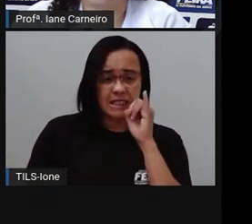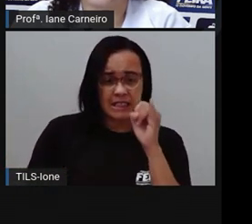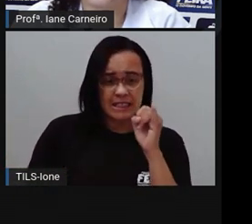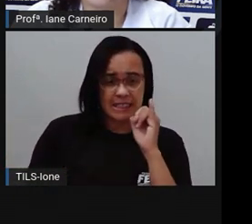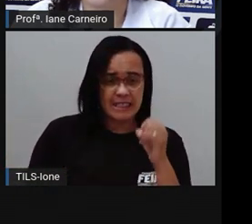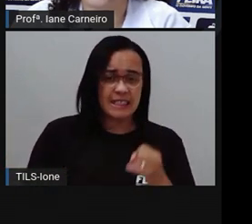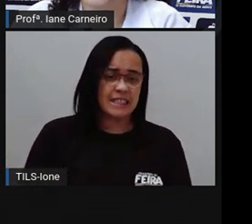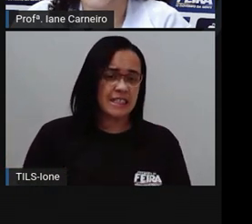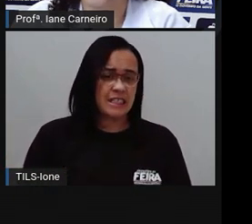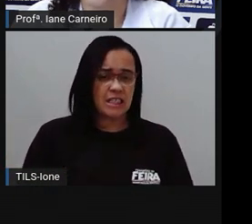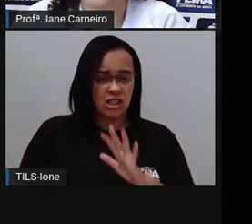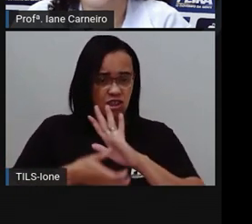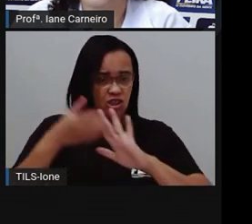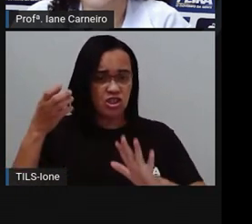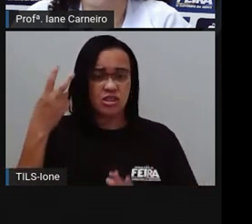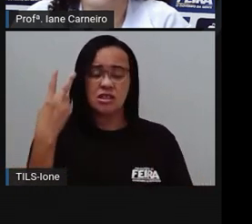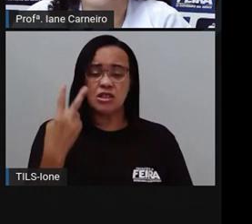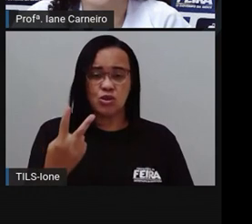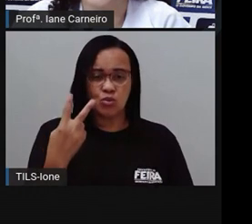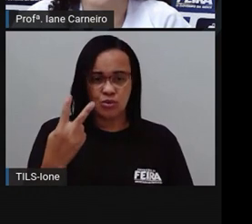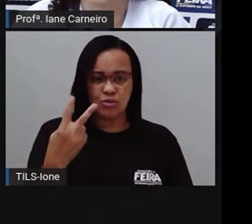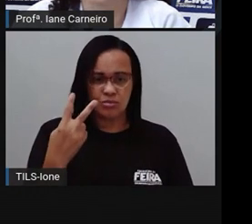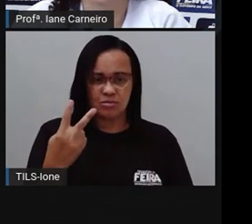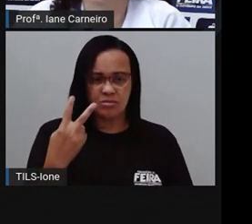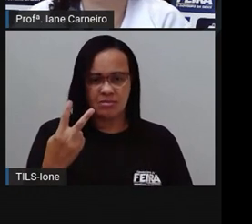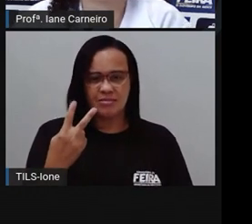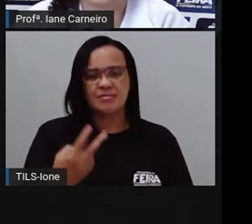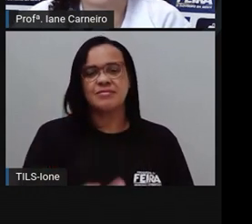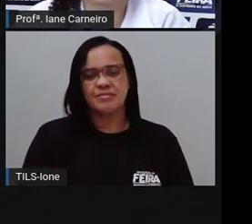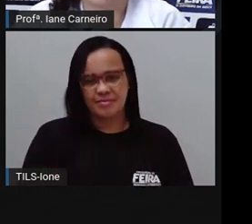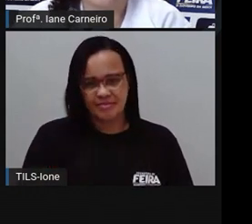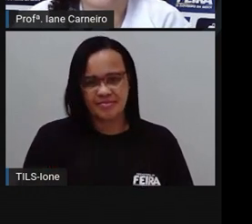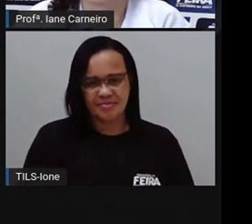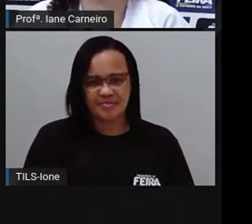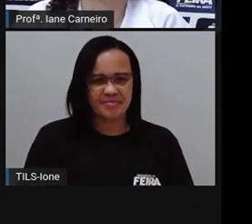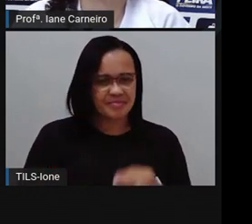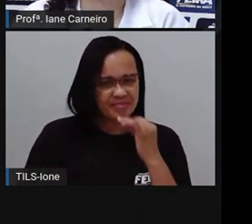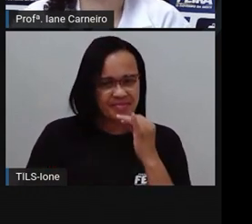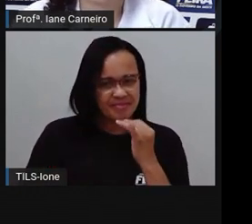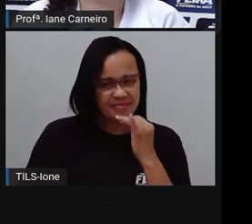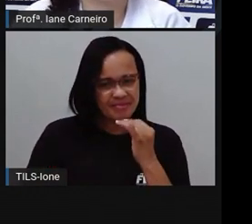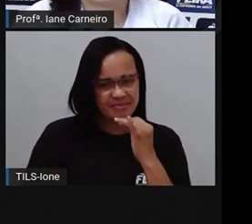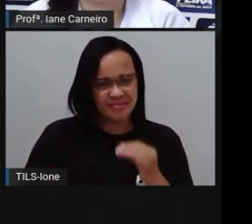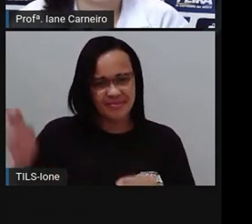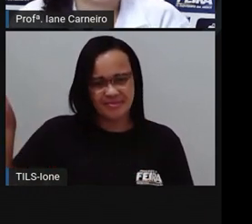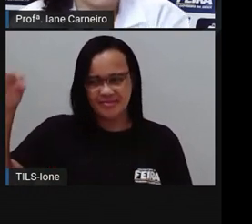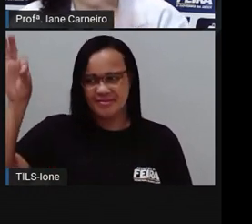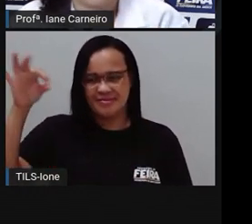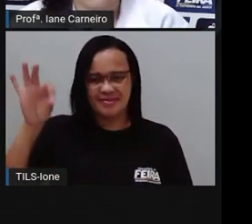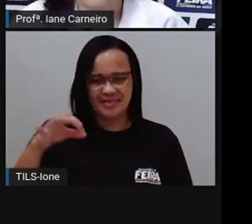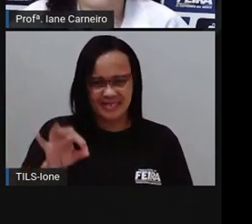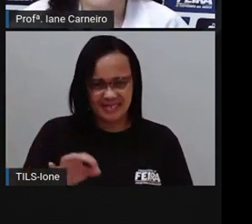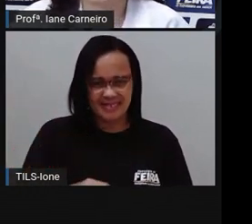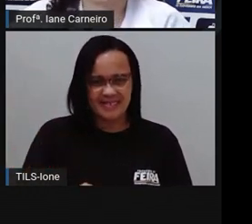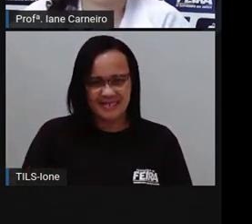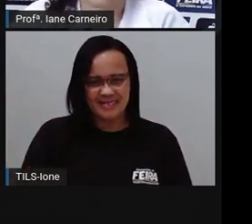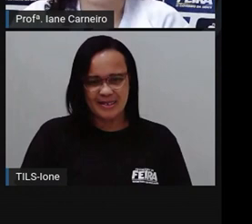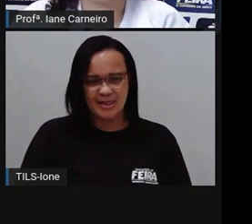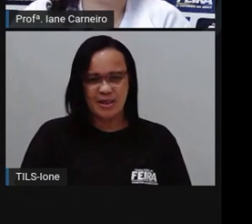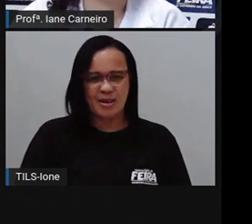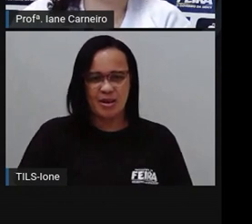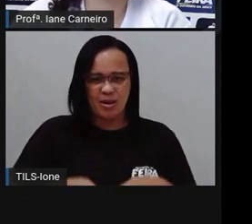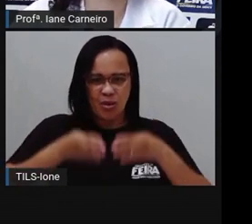marcou a abelha. Faz de conta que a Pró falou aqui da abelha, viu? O X foi um animal errado. Se a Pró tirar dois, né, dois